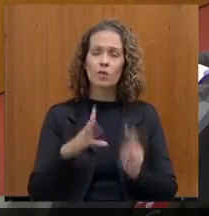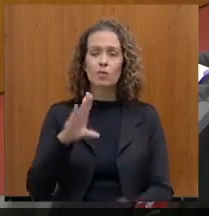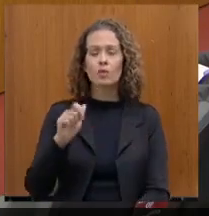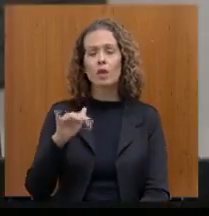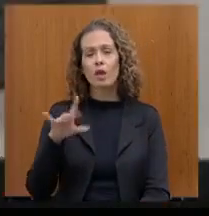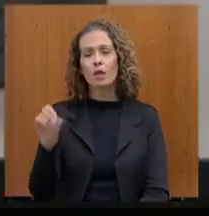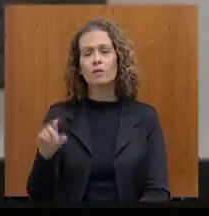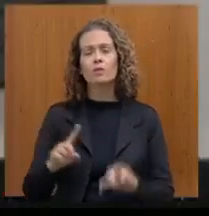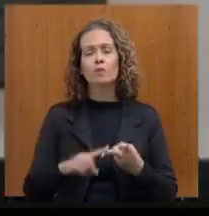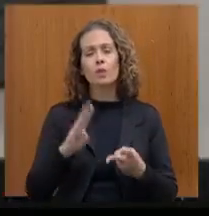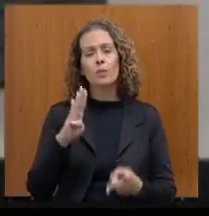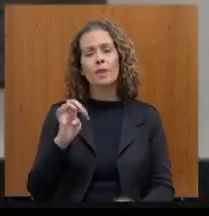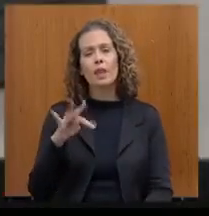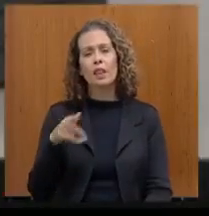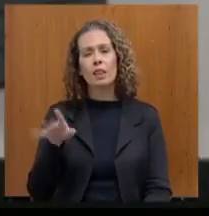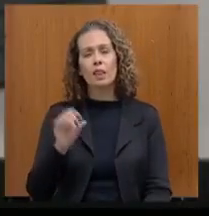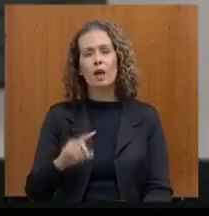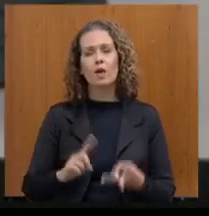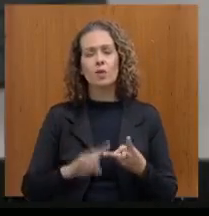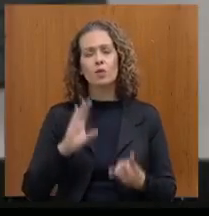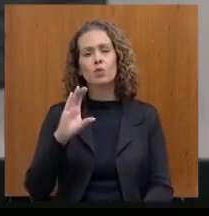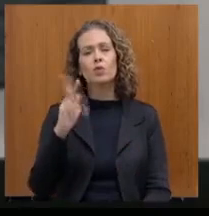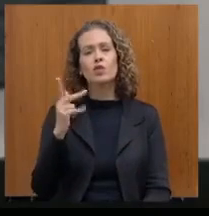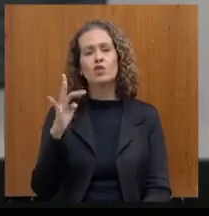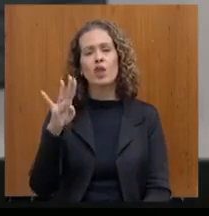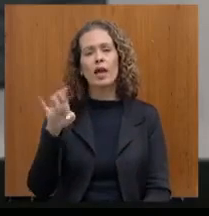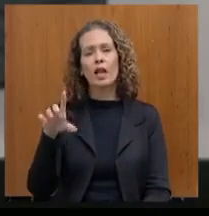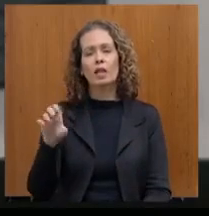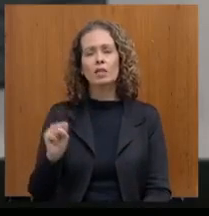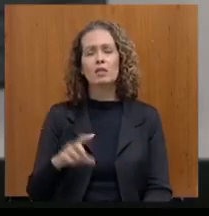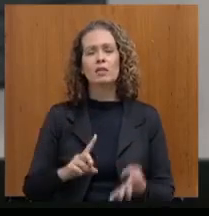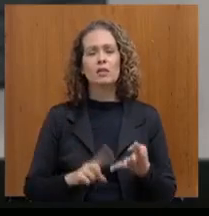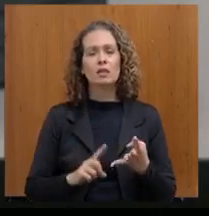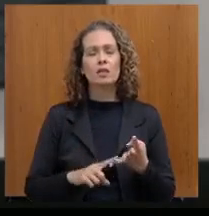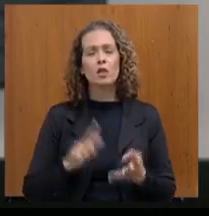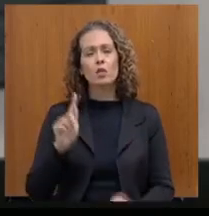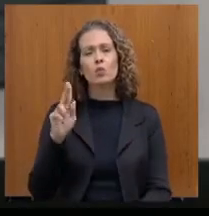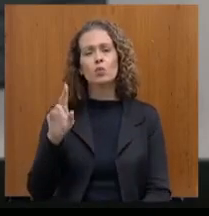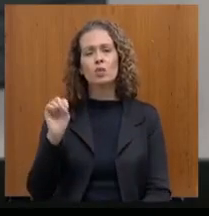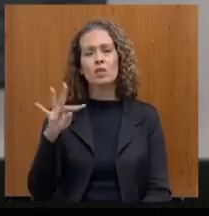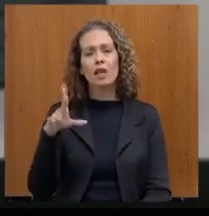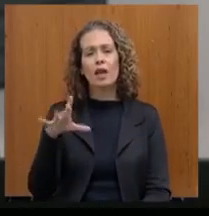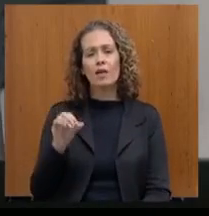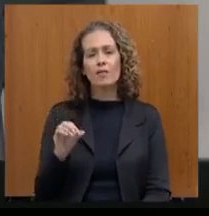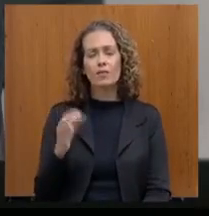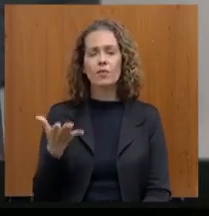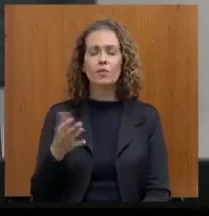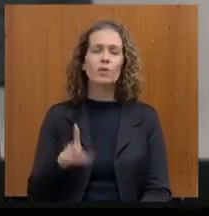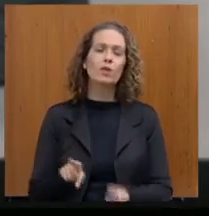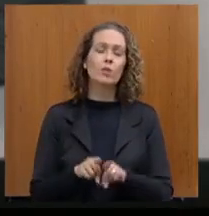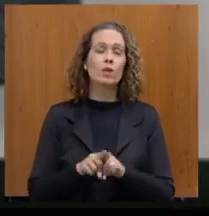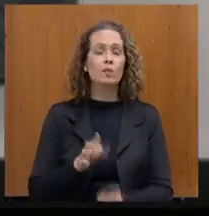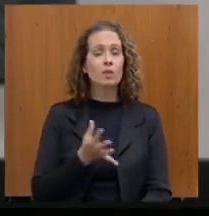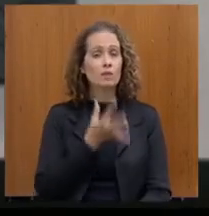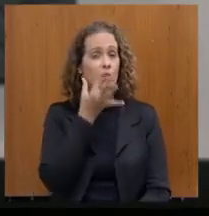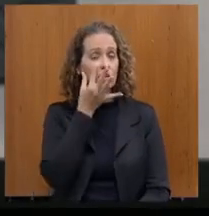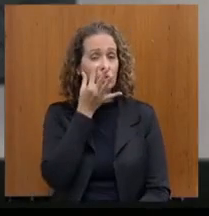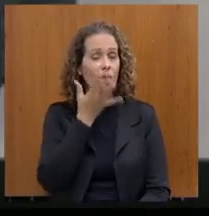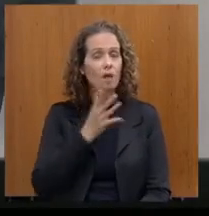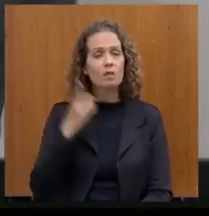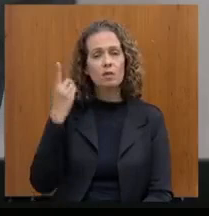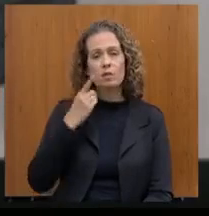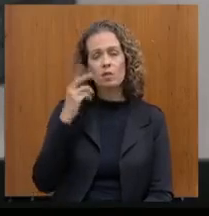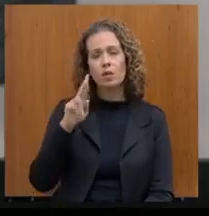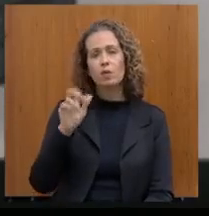Betão, deputado Charles Santos e deputado Gustavo Santana. Presencial, deputado